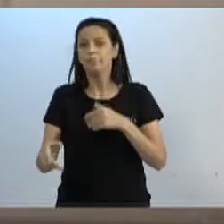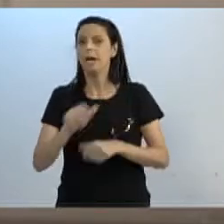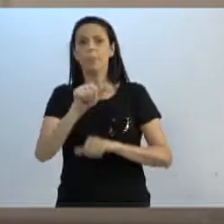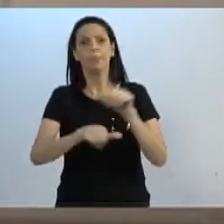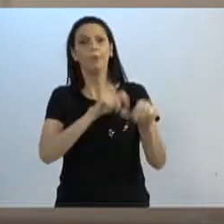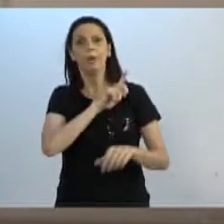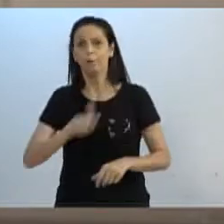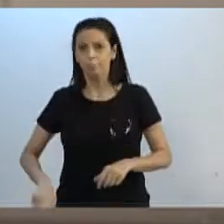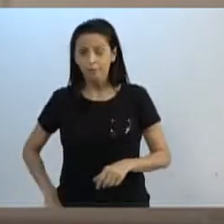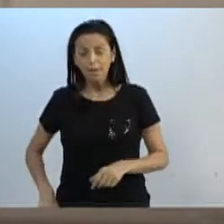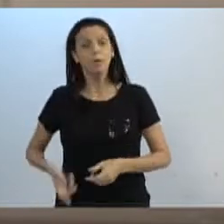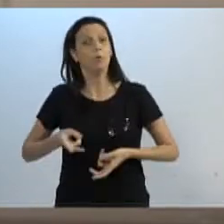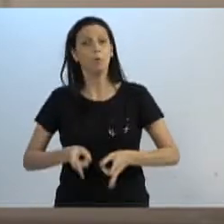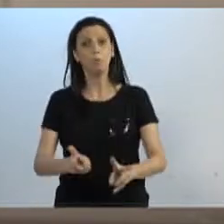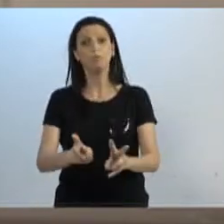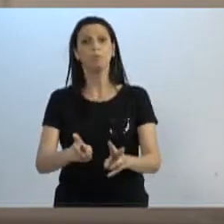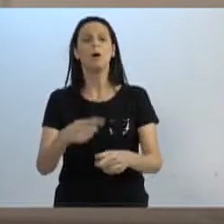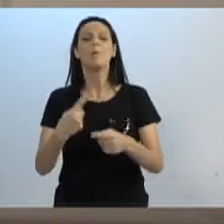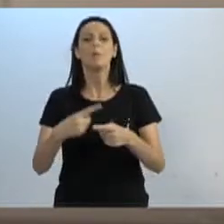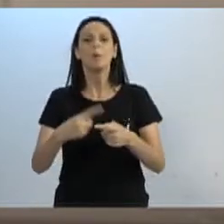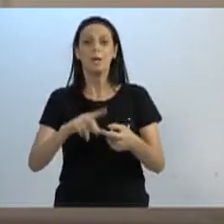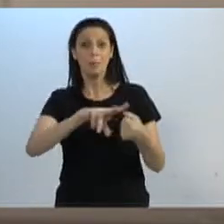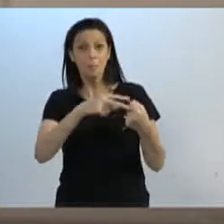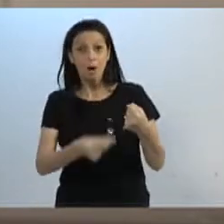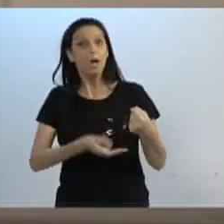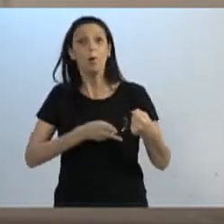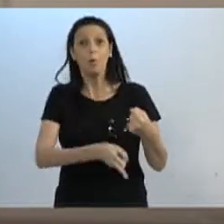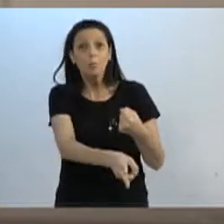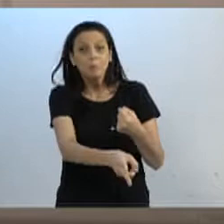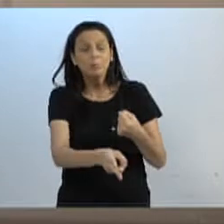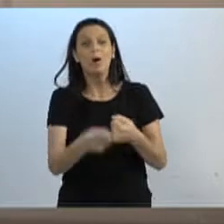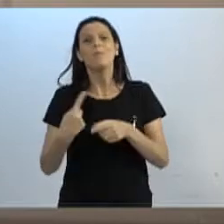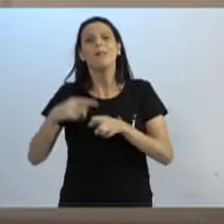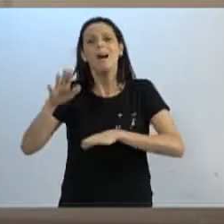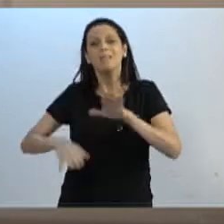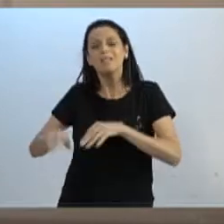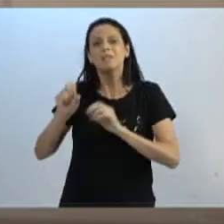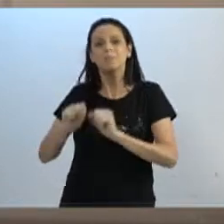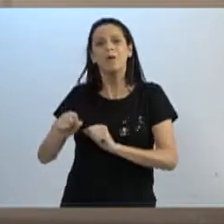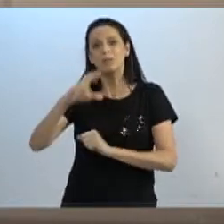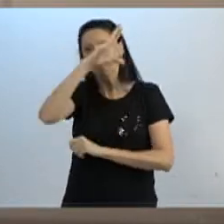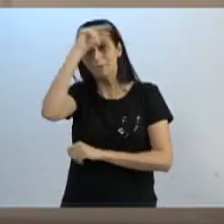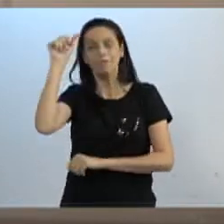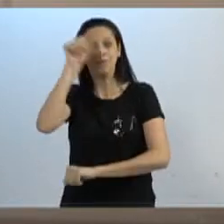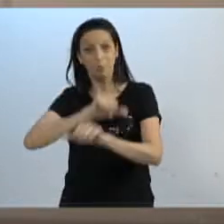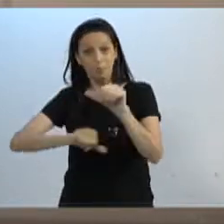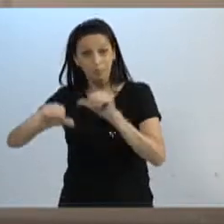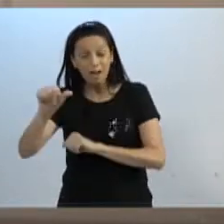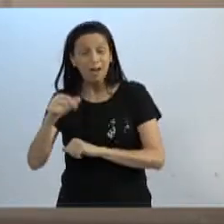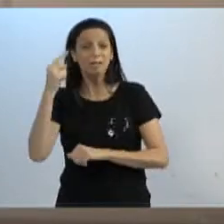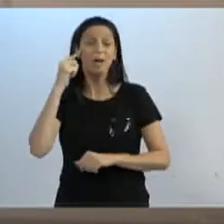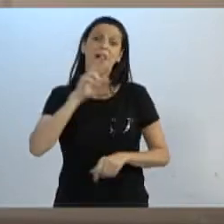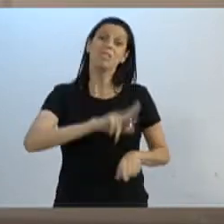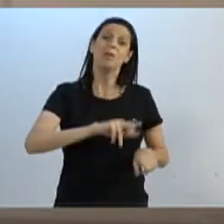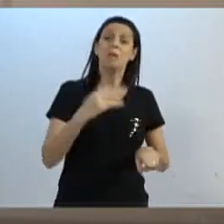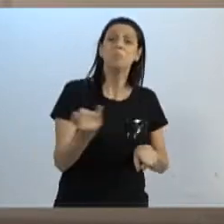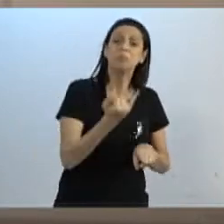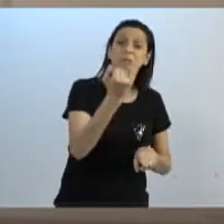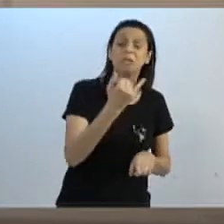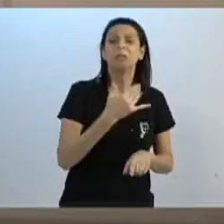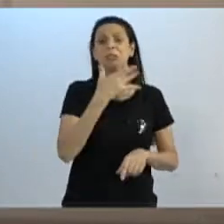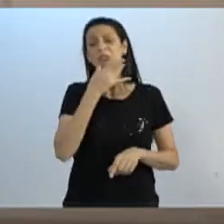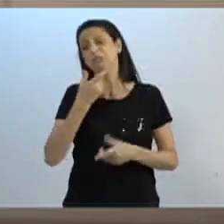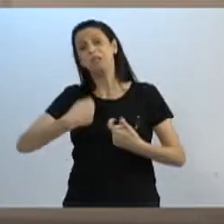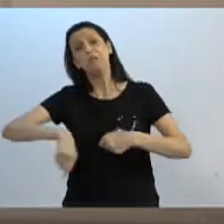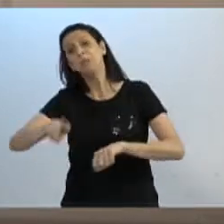paradesporto e coisas e tal, porque pode trocar de governo, ou simplesmente o gestor pode achar que isso não seja importante para a educação,